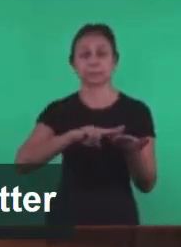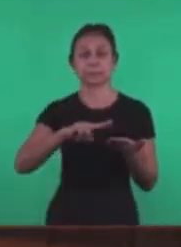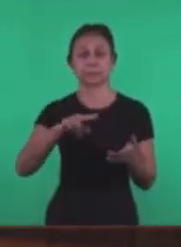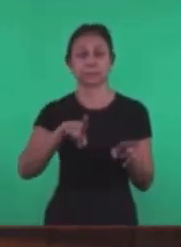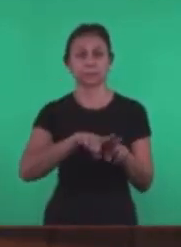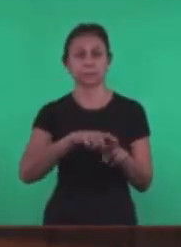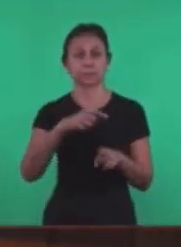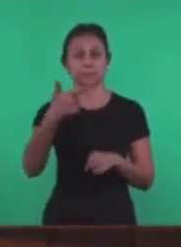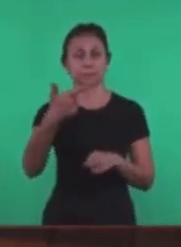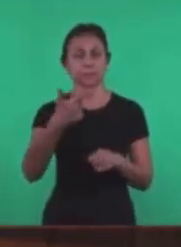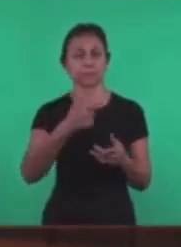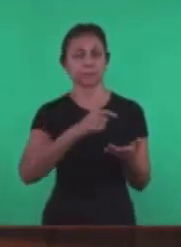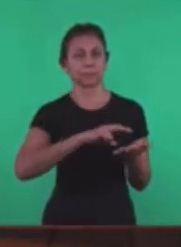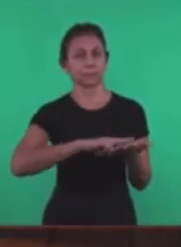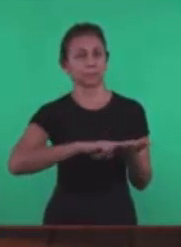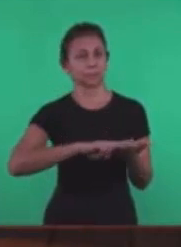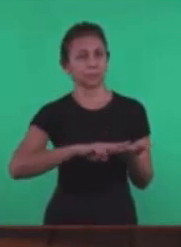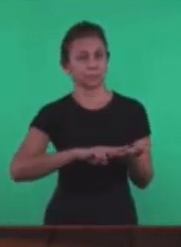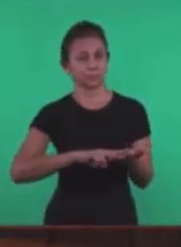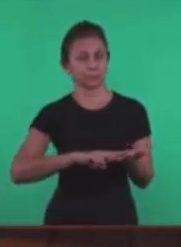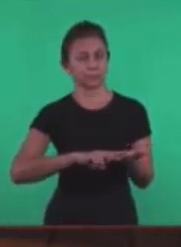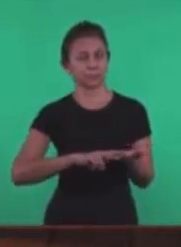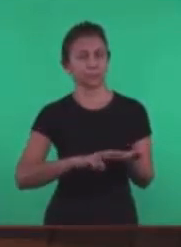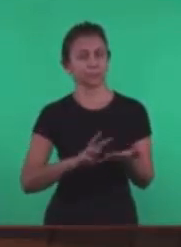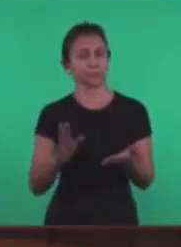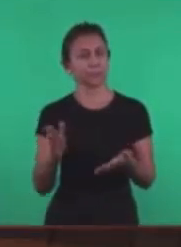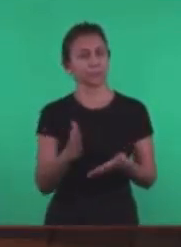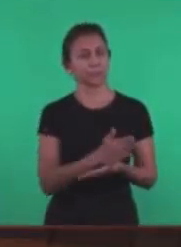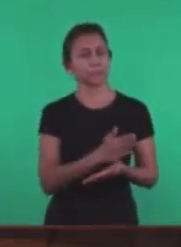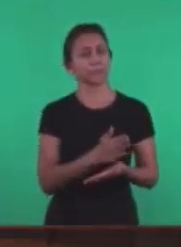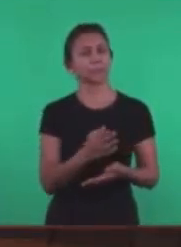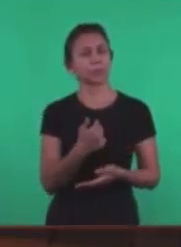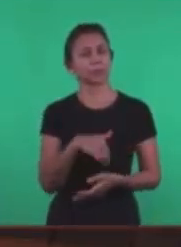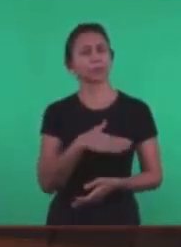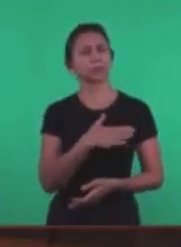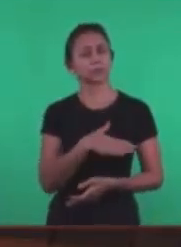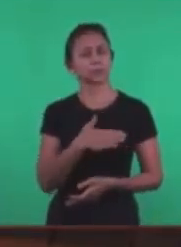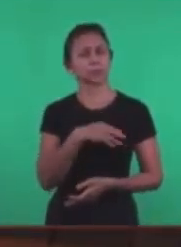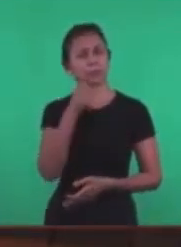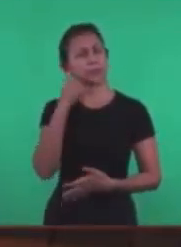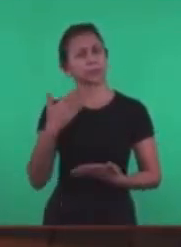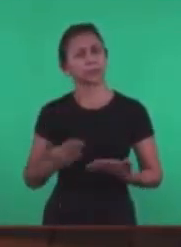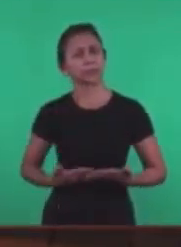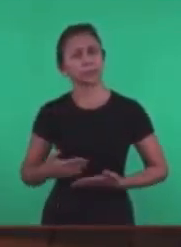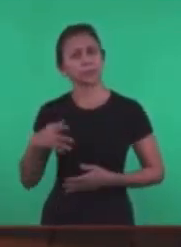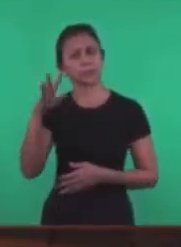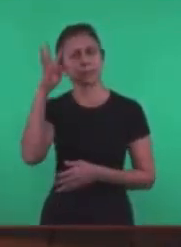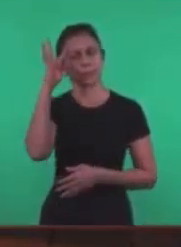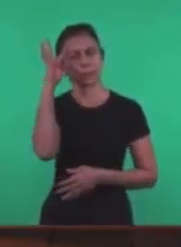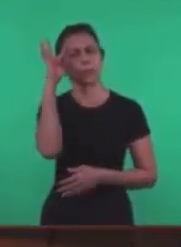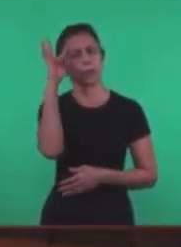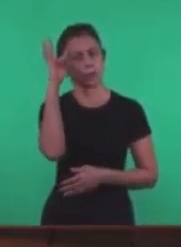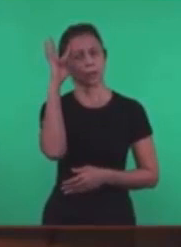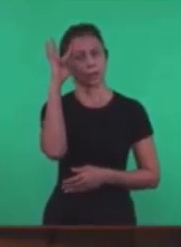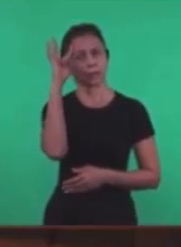carta E nós gostaríamos Que as irmãs Tratassem desse assunto Na quarta-feira